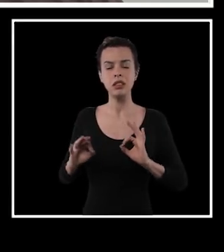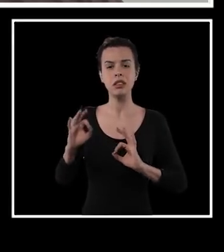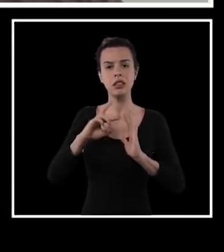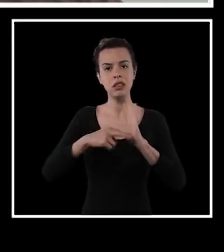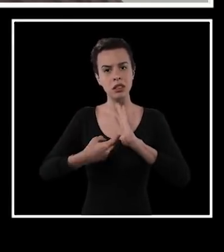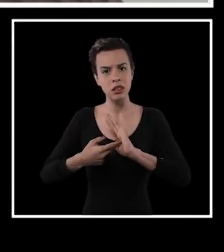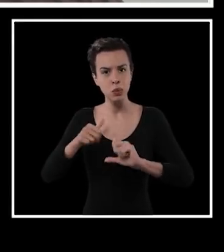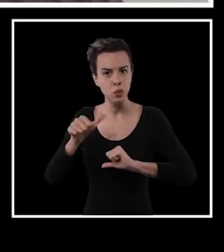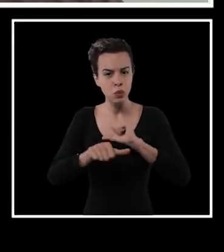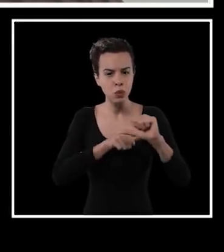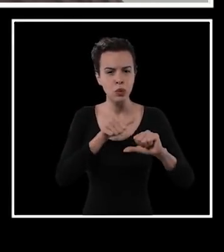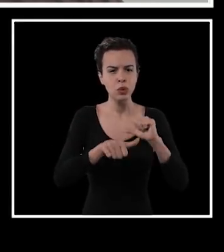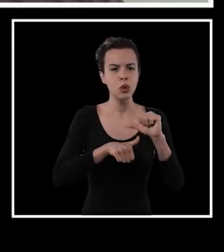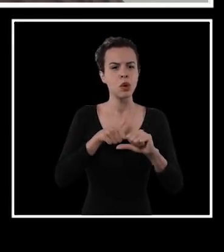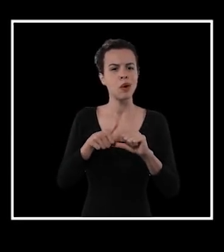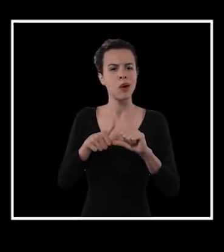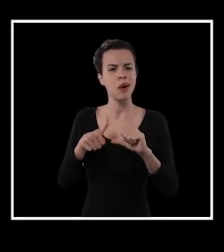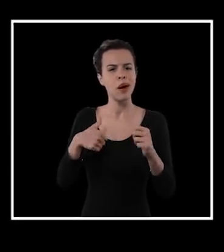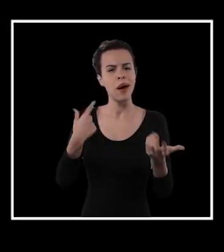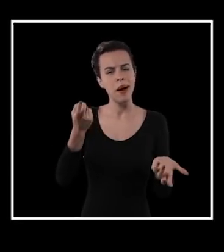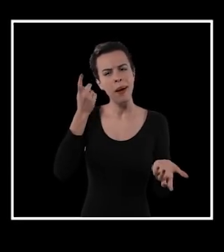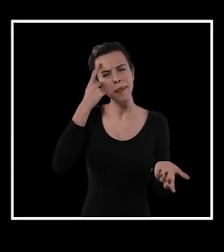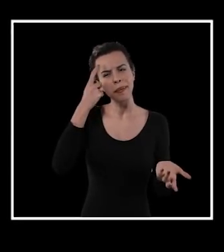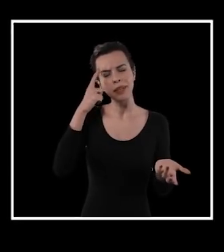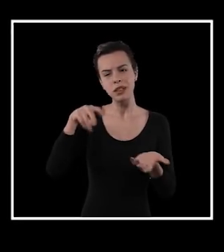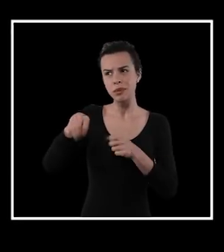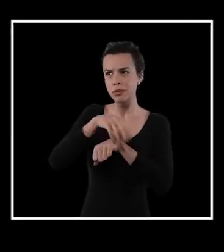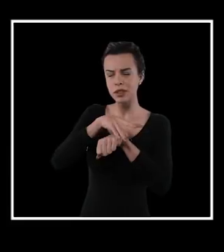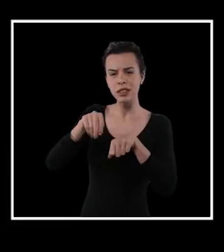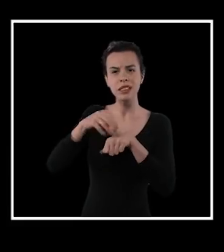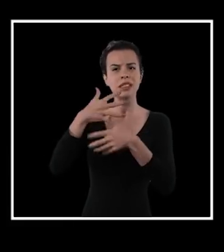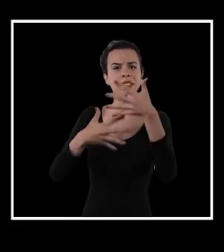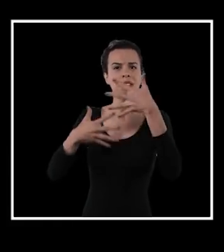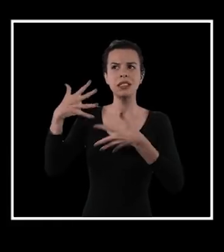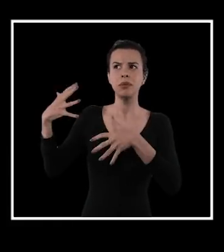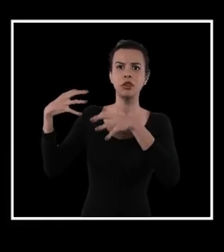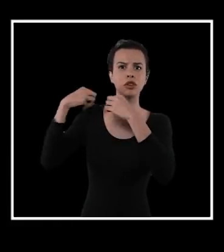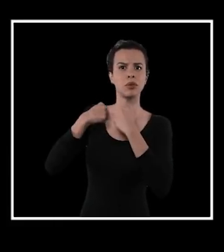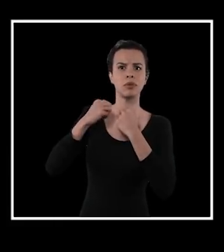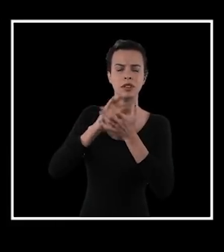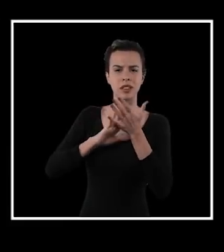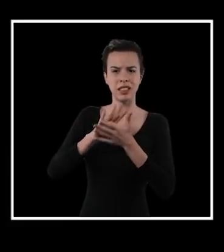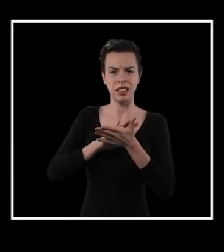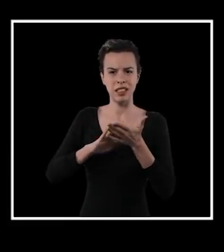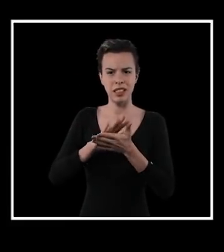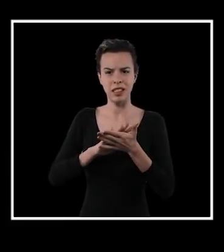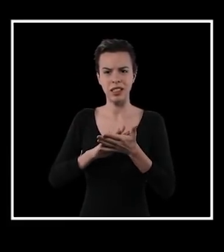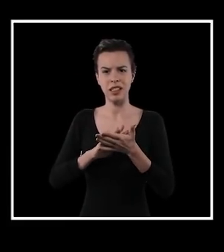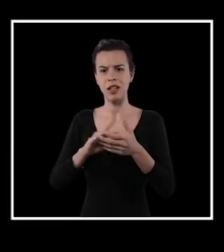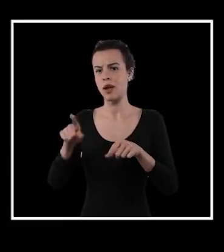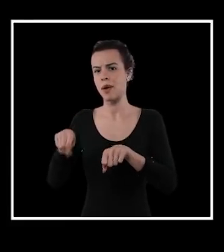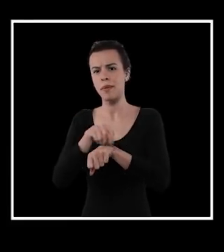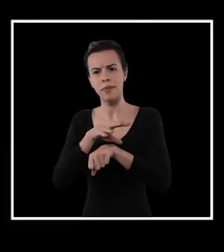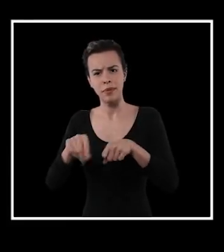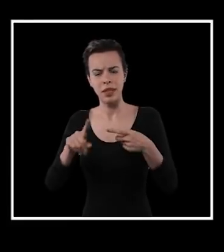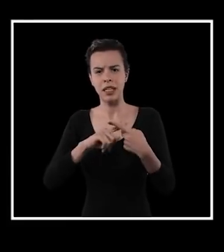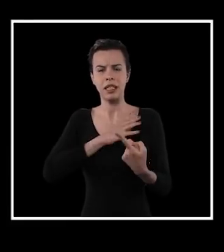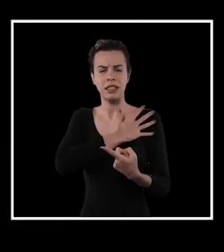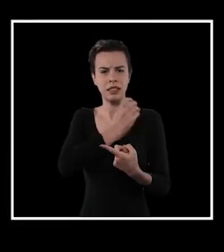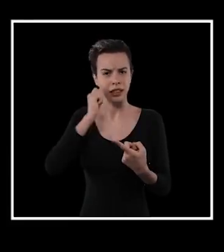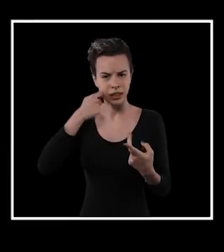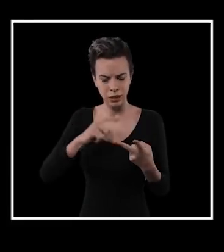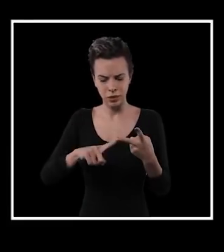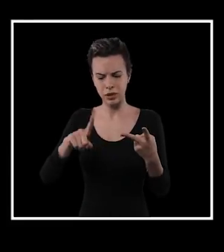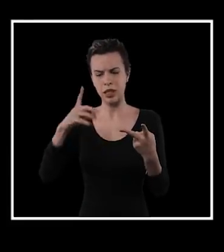reorganizar esses significados, mas isso é pensar uma escola que não seja mediada por sistema de dominação nenhum, que não seja mediada por sexismo, que não seja